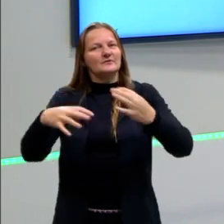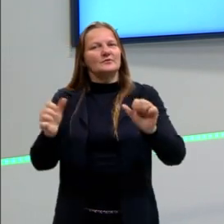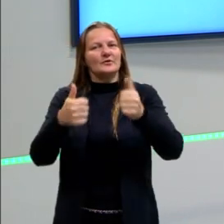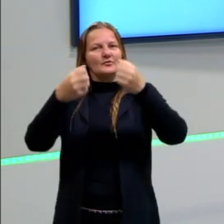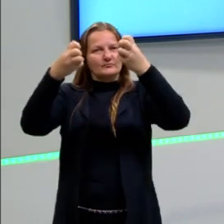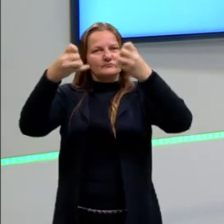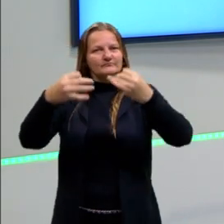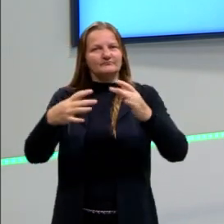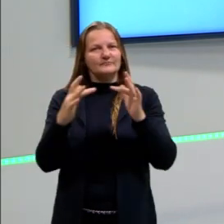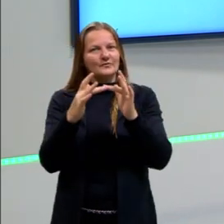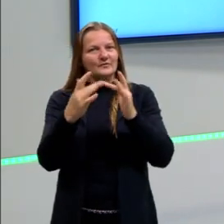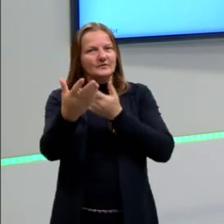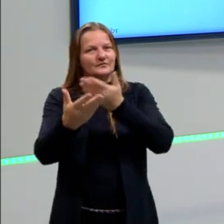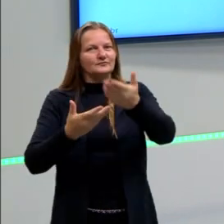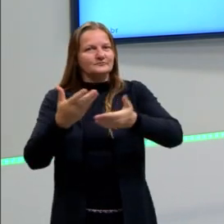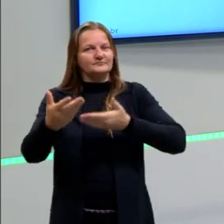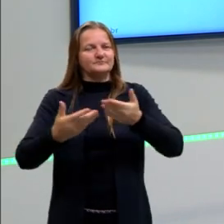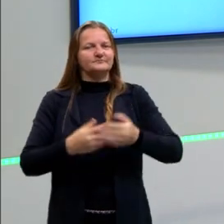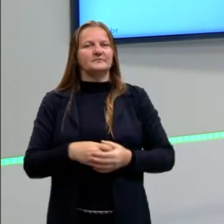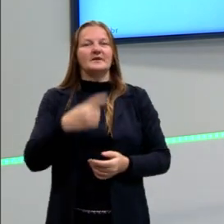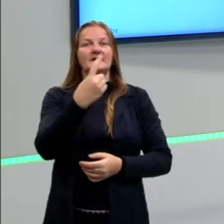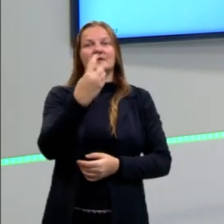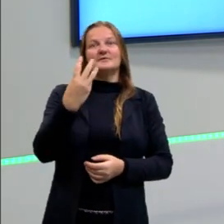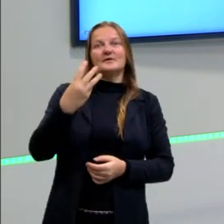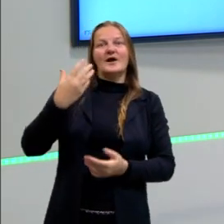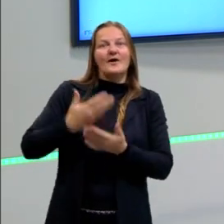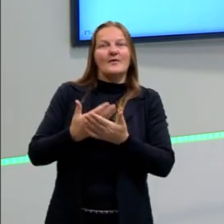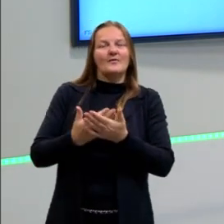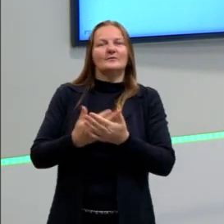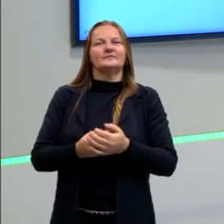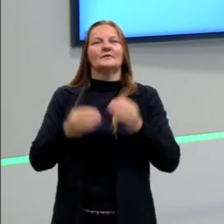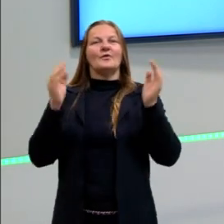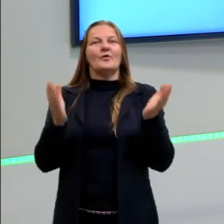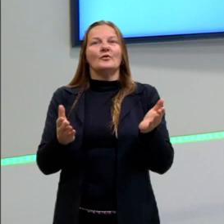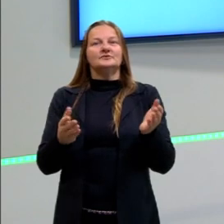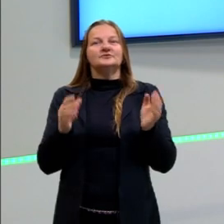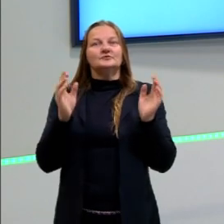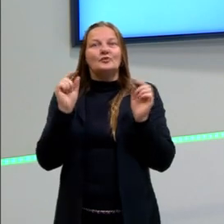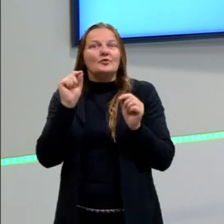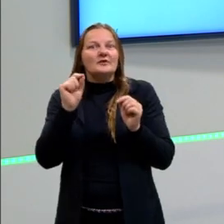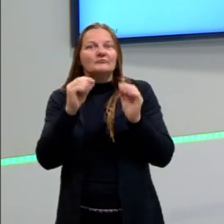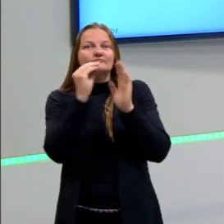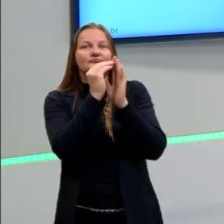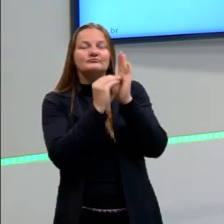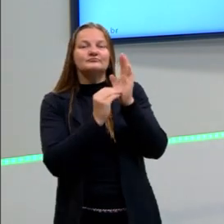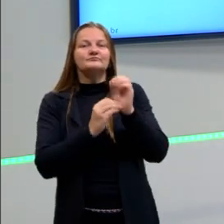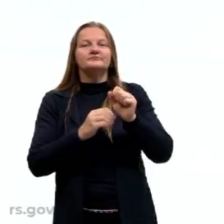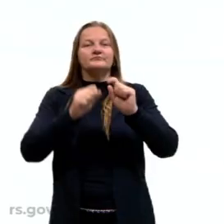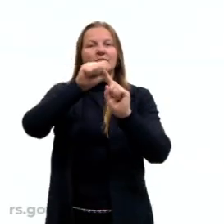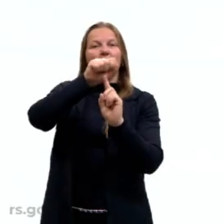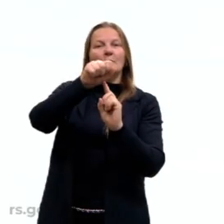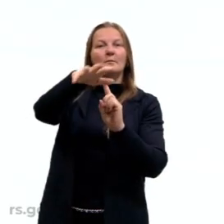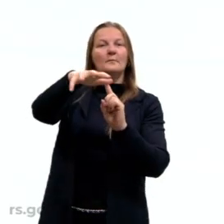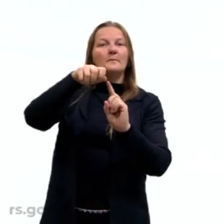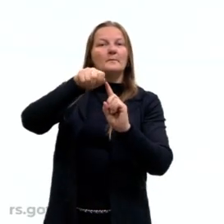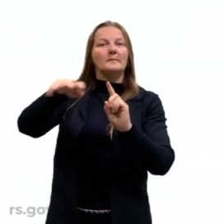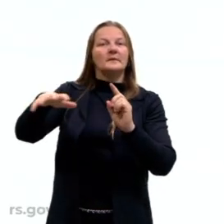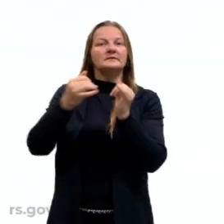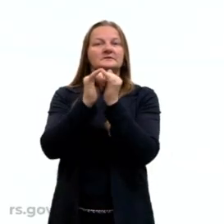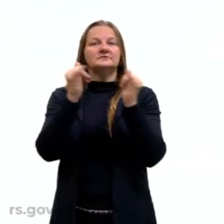vocês, tá, gurizada? Então, estamos aí na décima terceira aula, e aí o que nós vamos ver hoje? Matriz energética, gurizada?